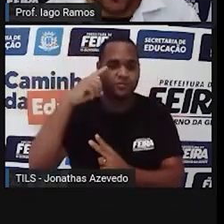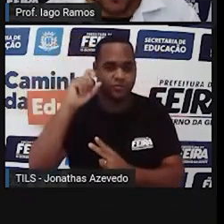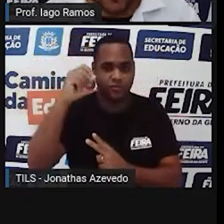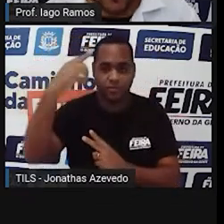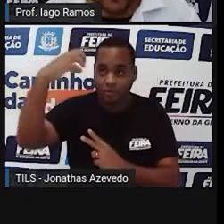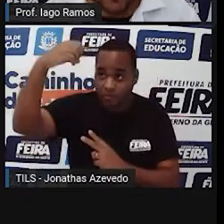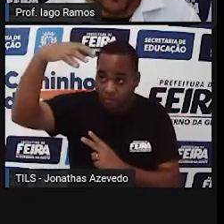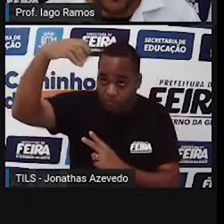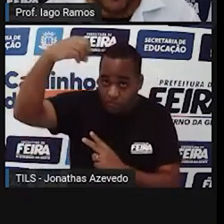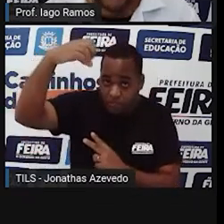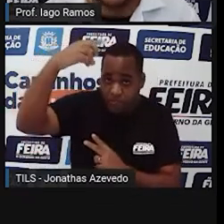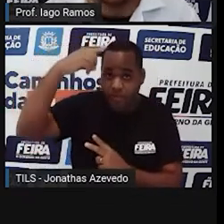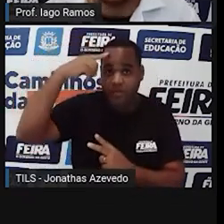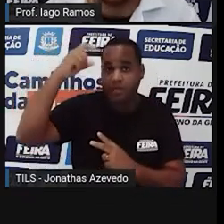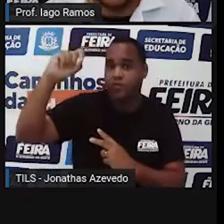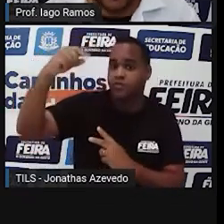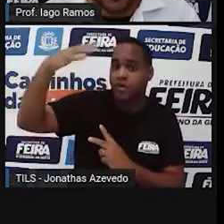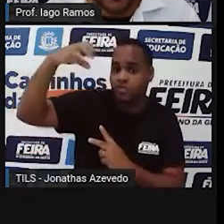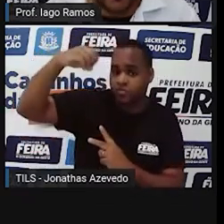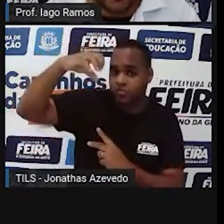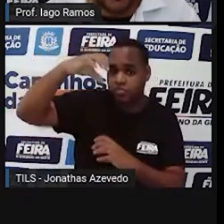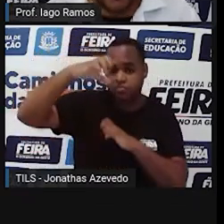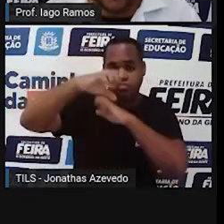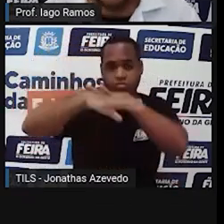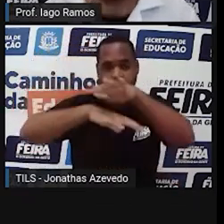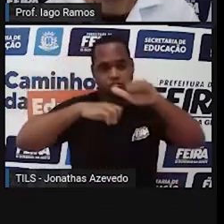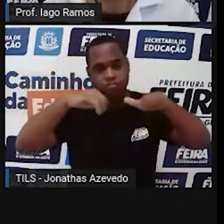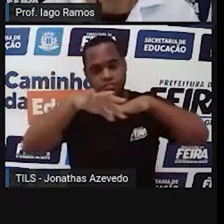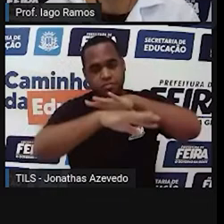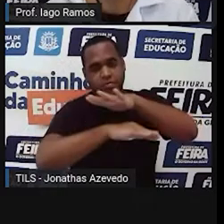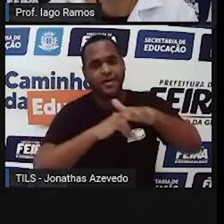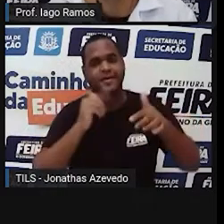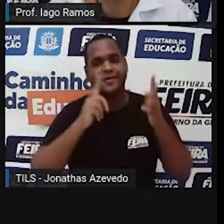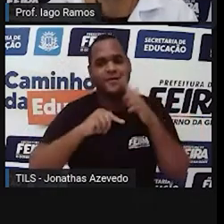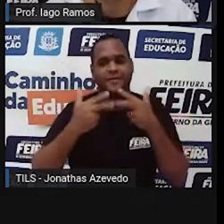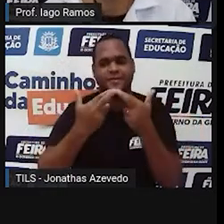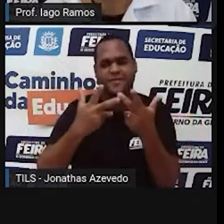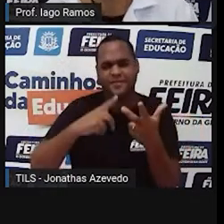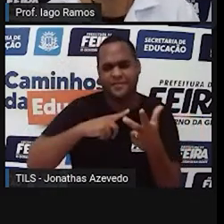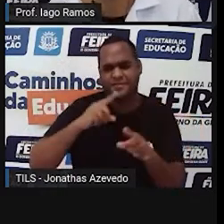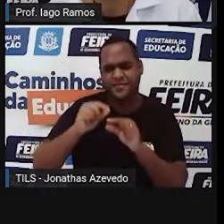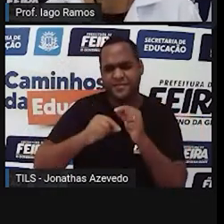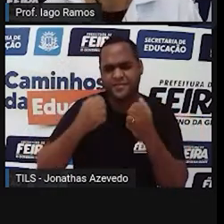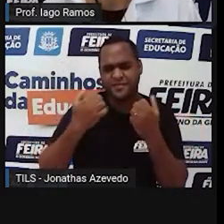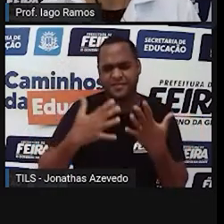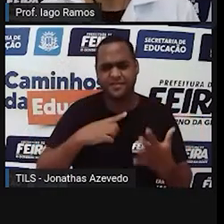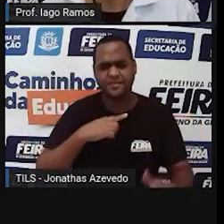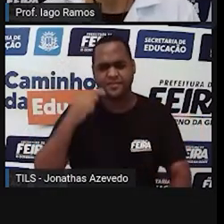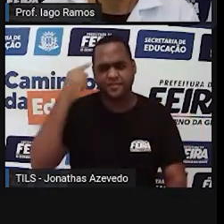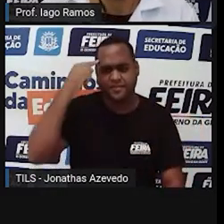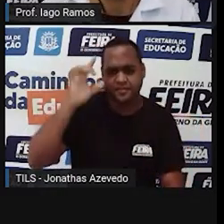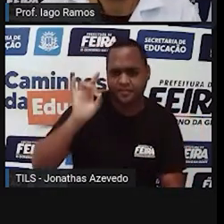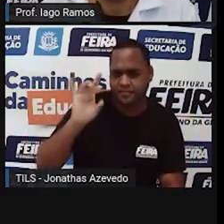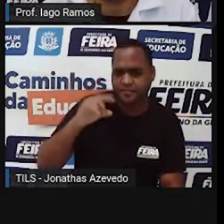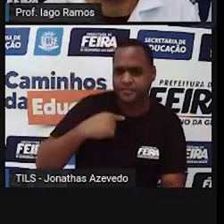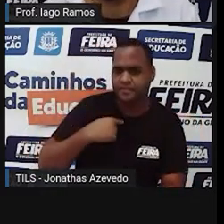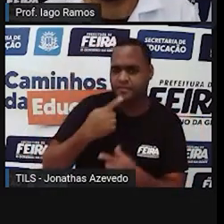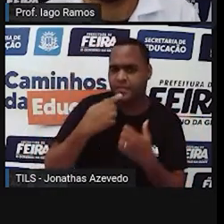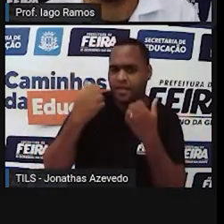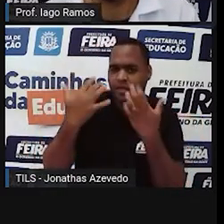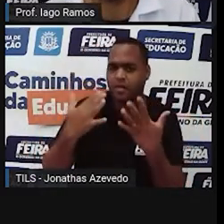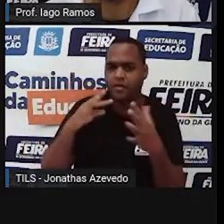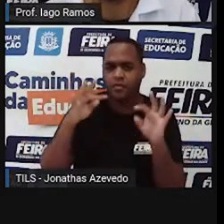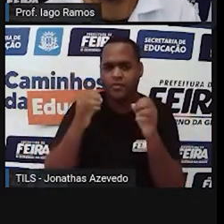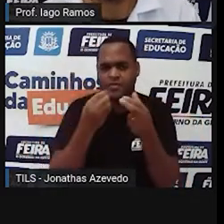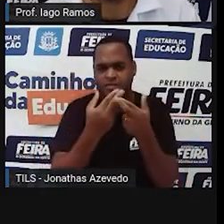a luz que vem do Sol ilumina tudo à nossa volta. Inclusive, é isso que permite que a gente consiga ver tudo o que